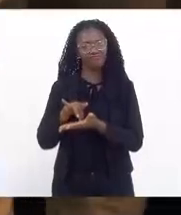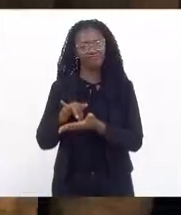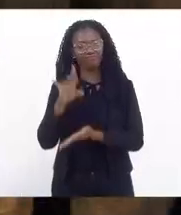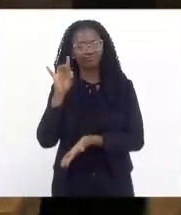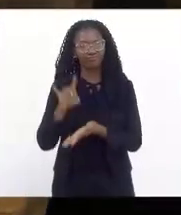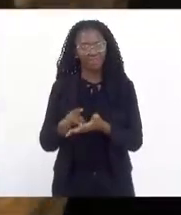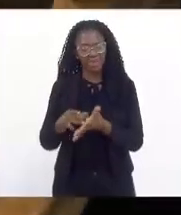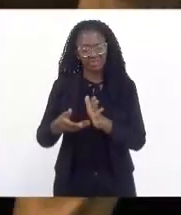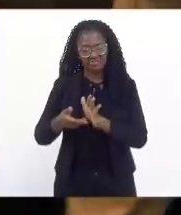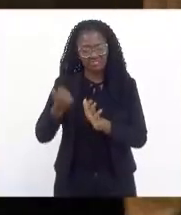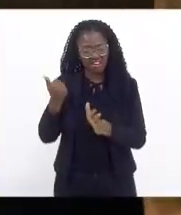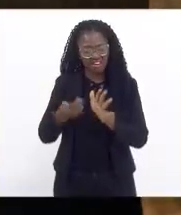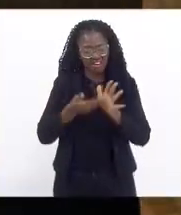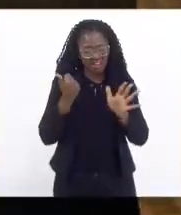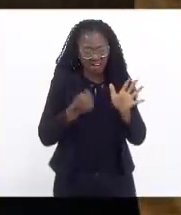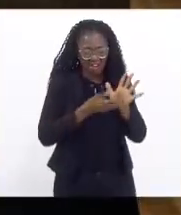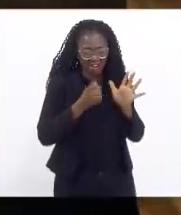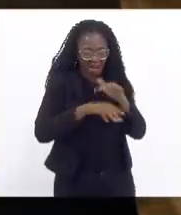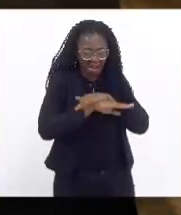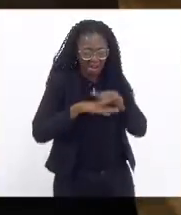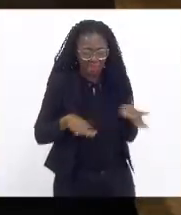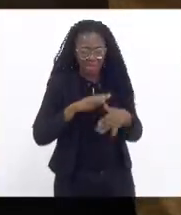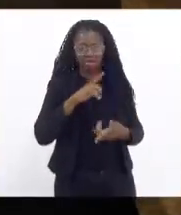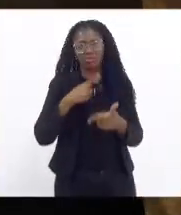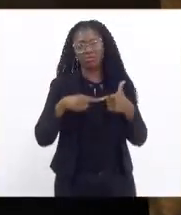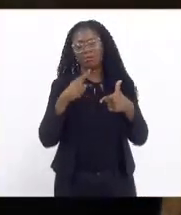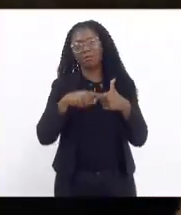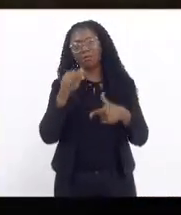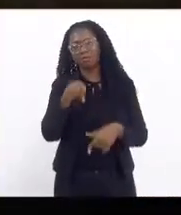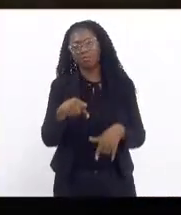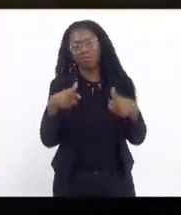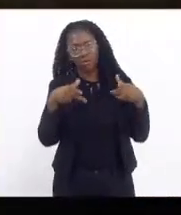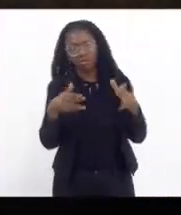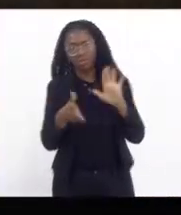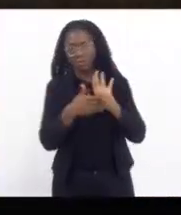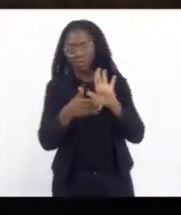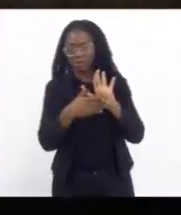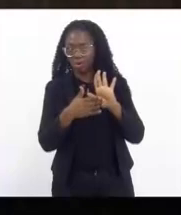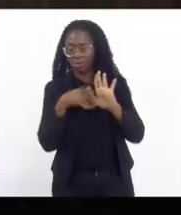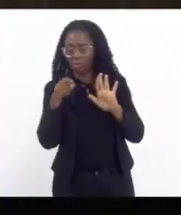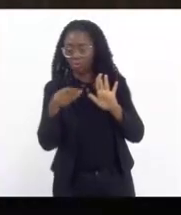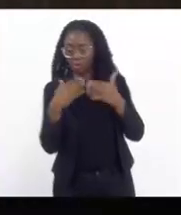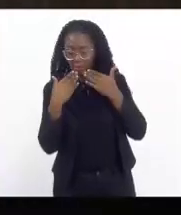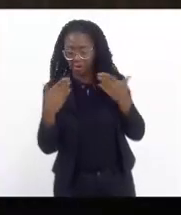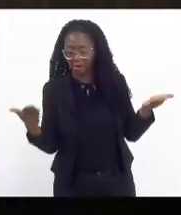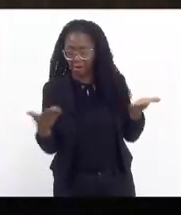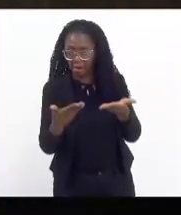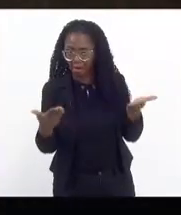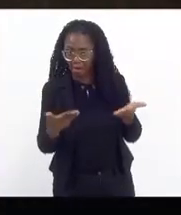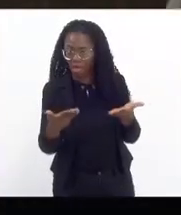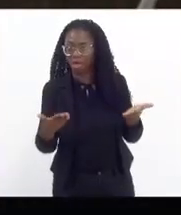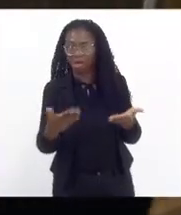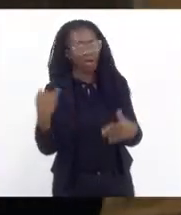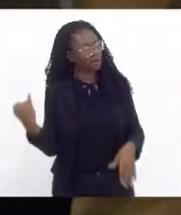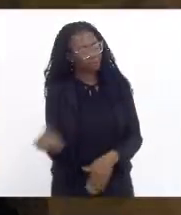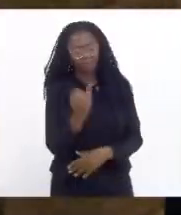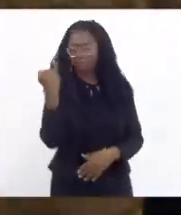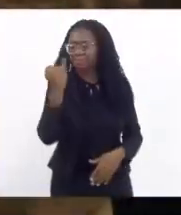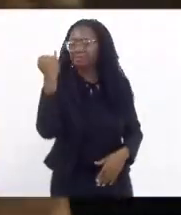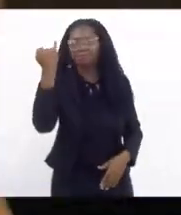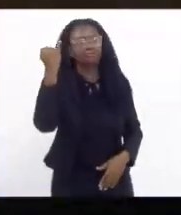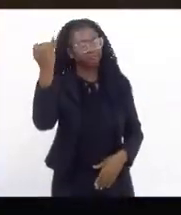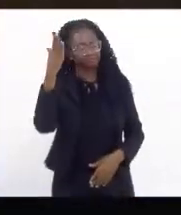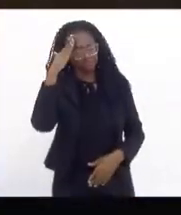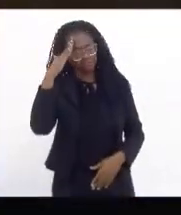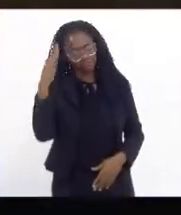mitigar esse problema, como essa proposta apresentada pela deputada Lucinha, para nós é de extrema relevância. A gente